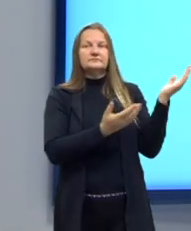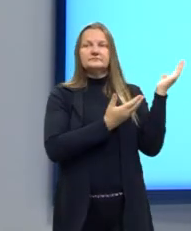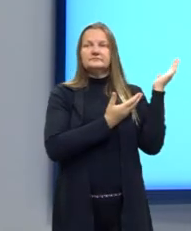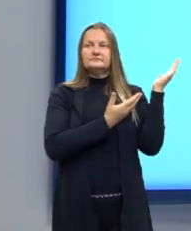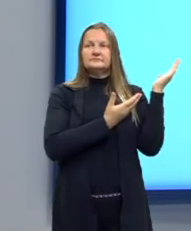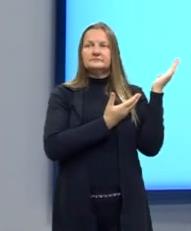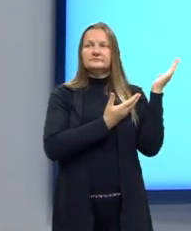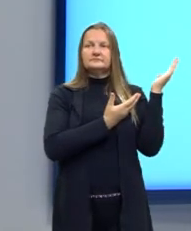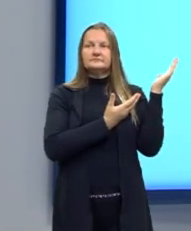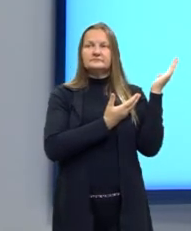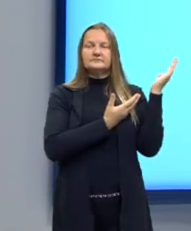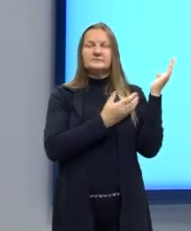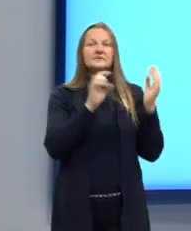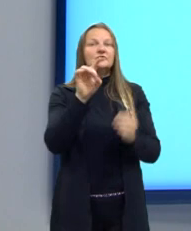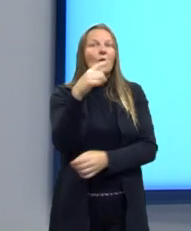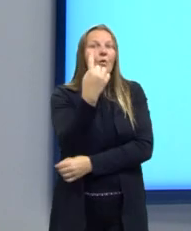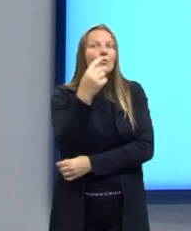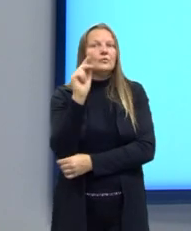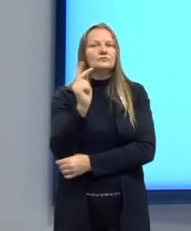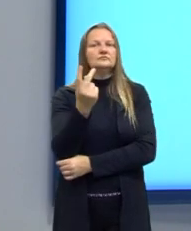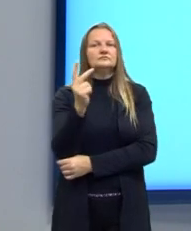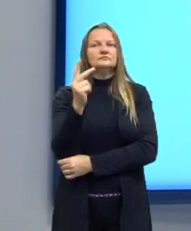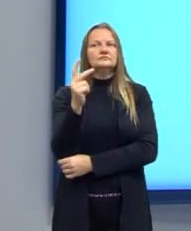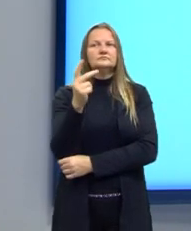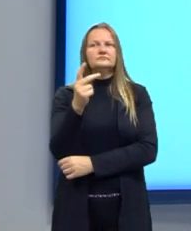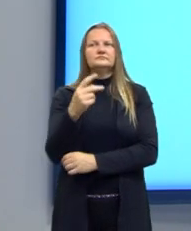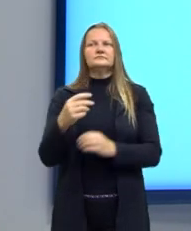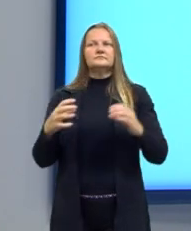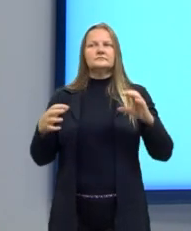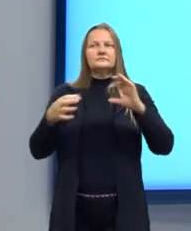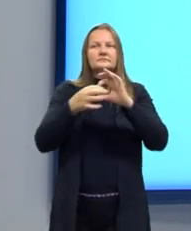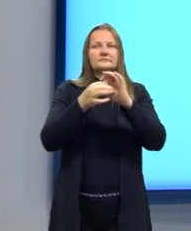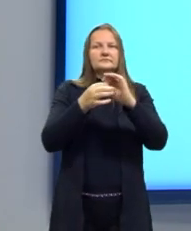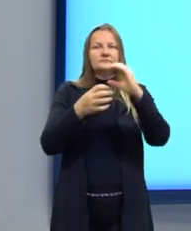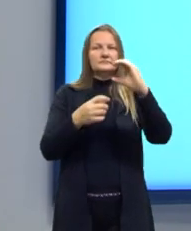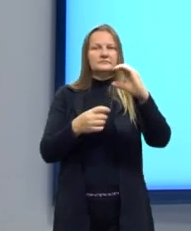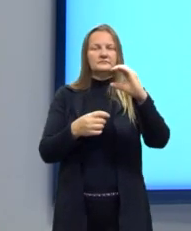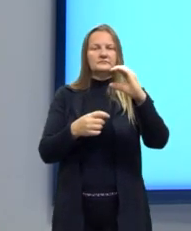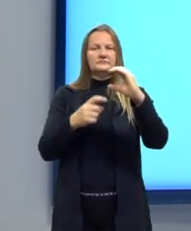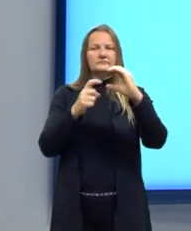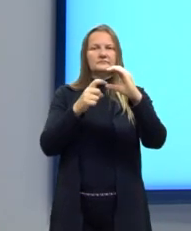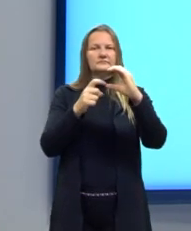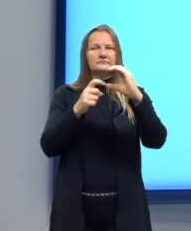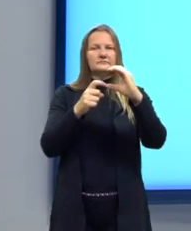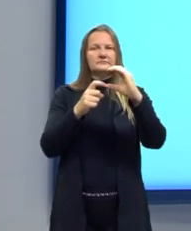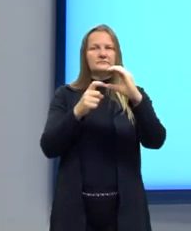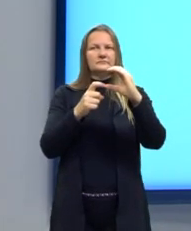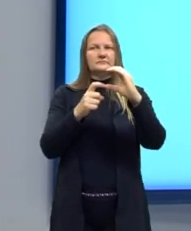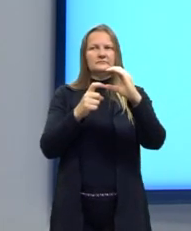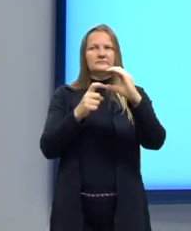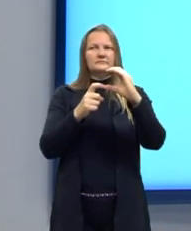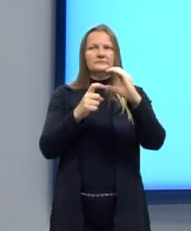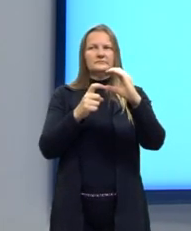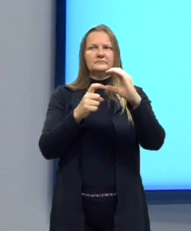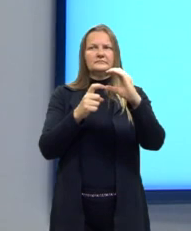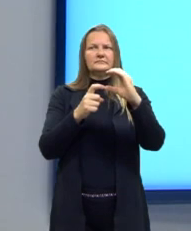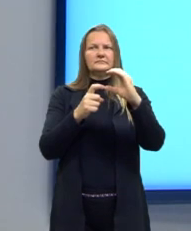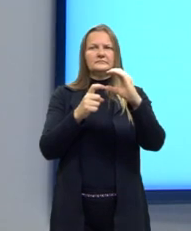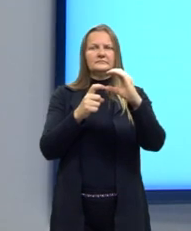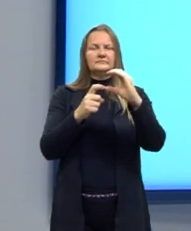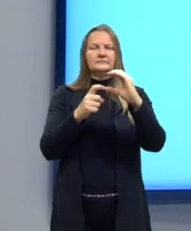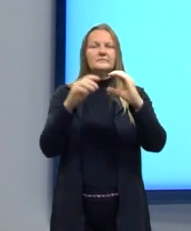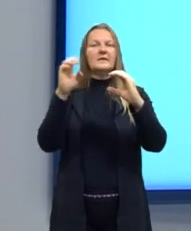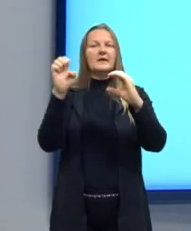hidrogênio. Então, a cadeia principal é aquela que está ligada à carbonila, ok? Assim como os